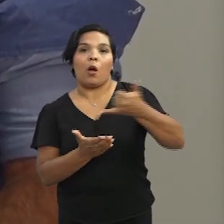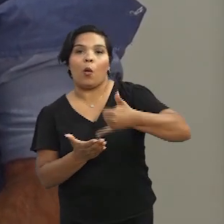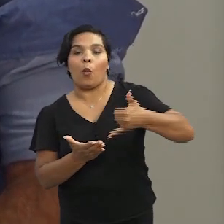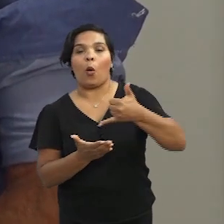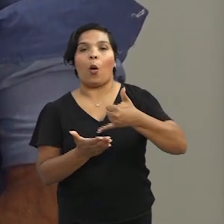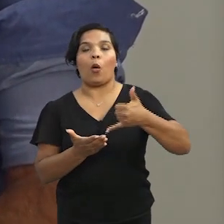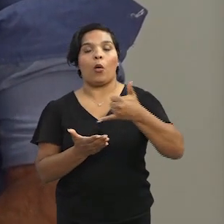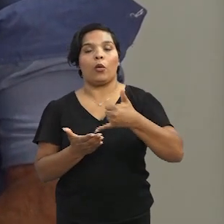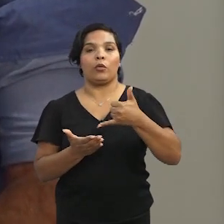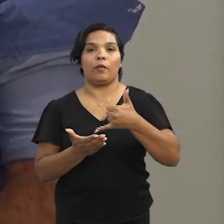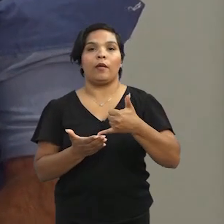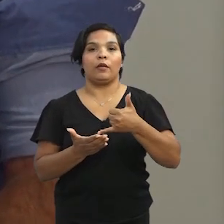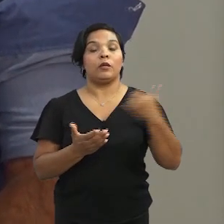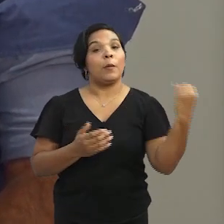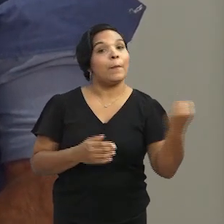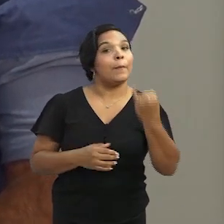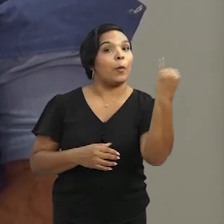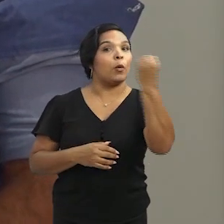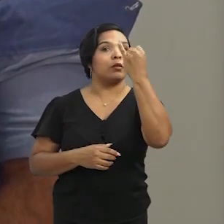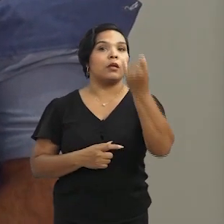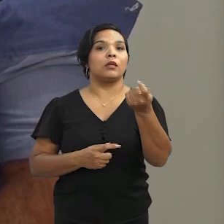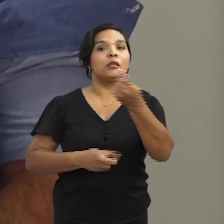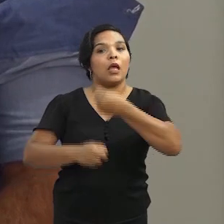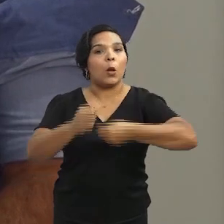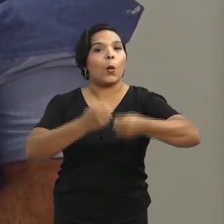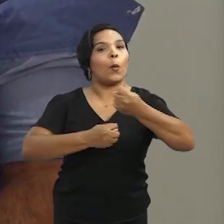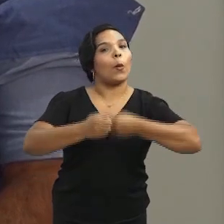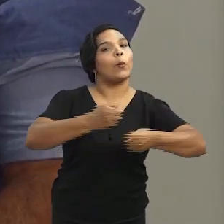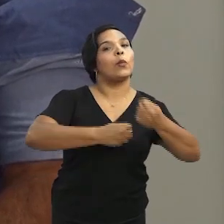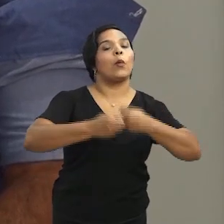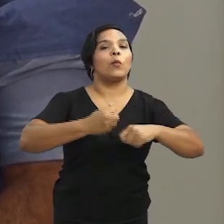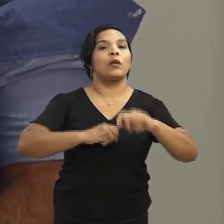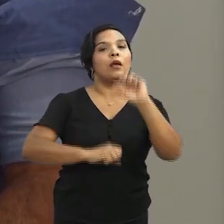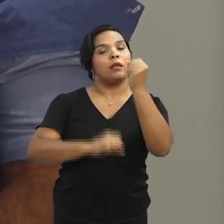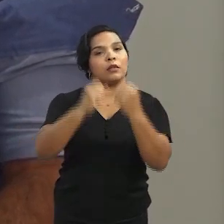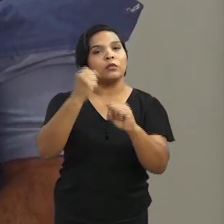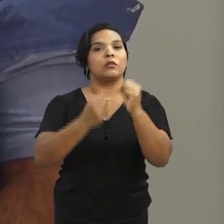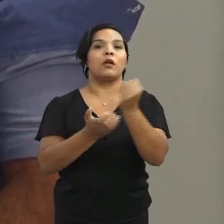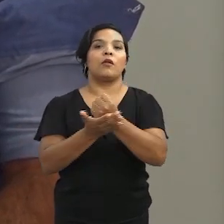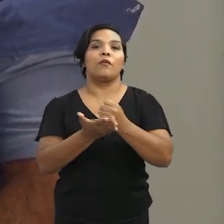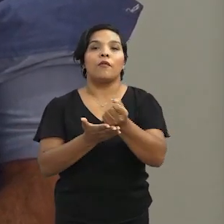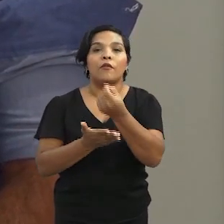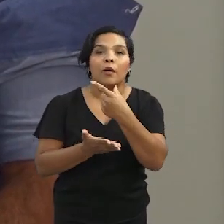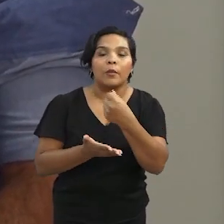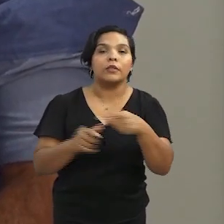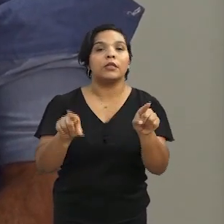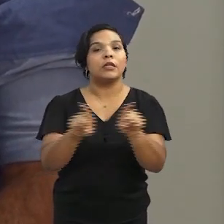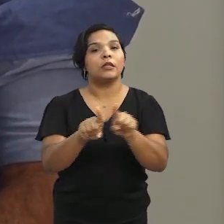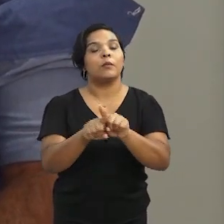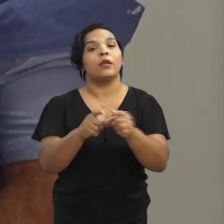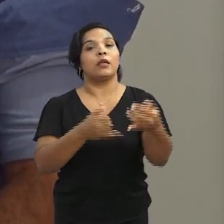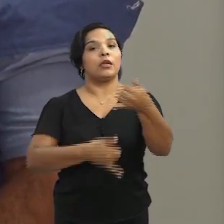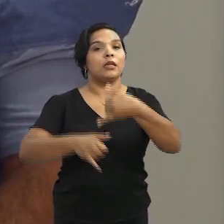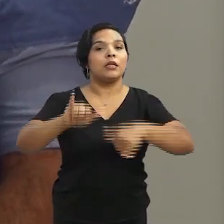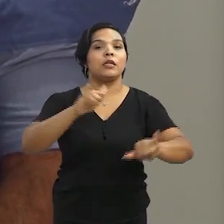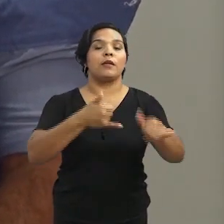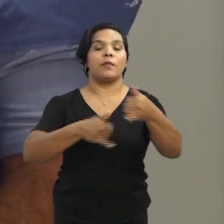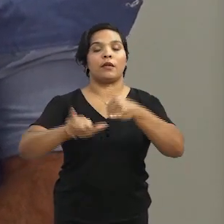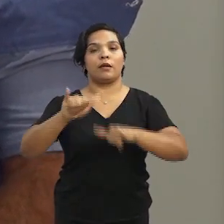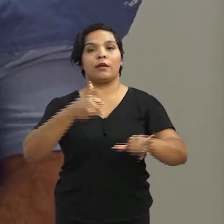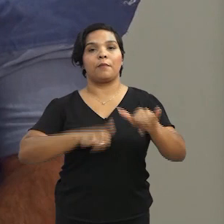o seu óleo é um óleo de alta importância econômica na indústria, na farmacêutica e química.